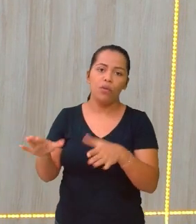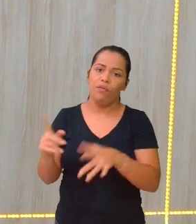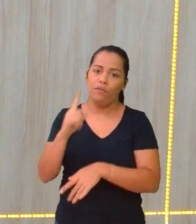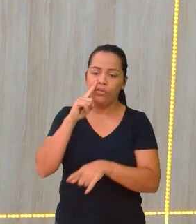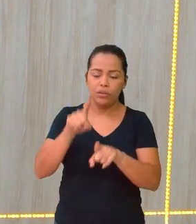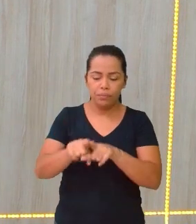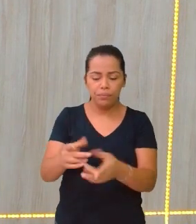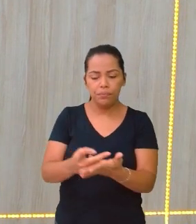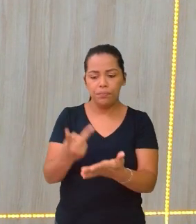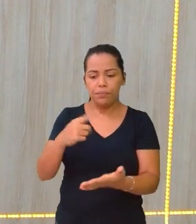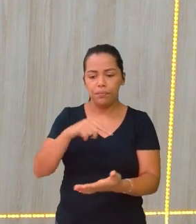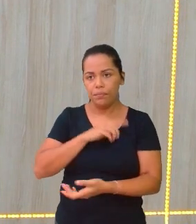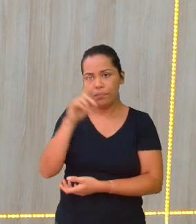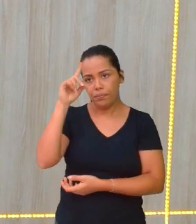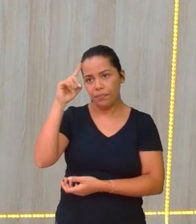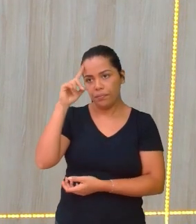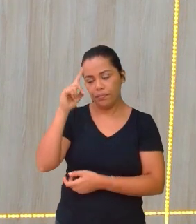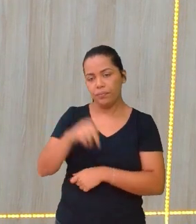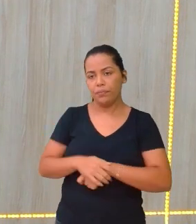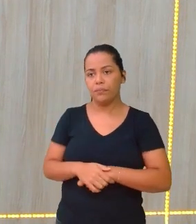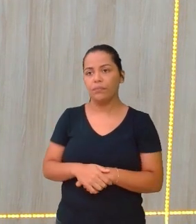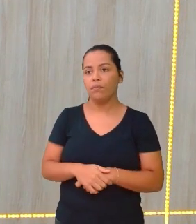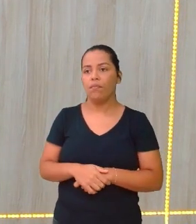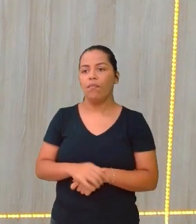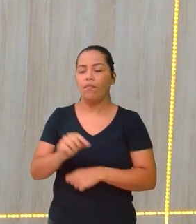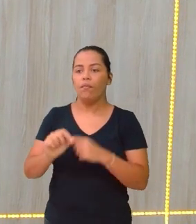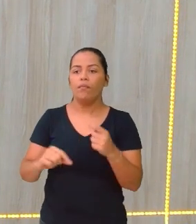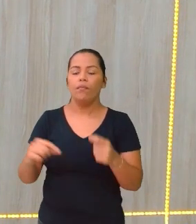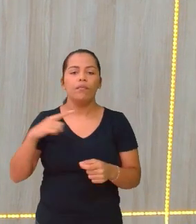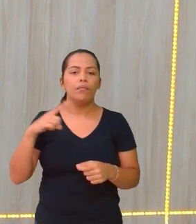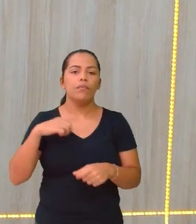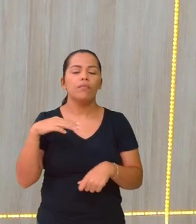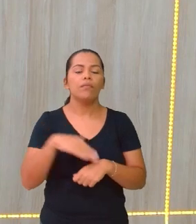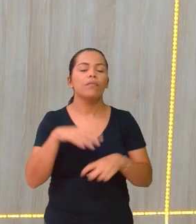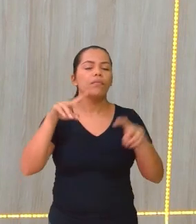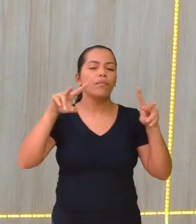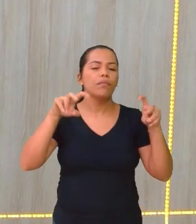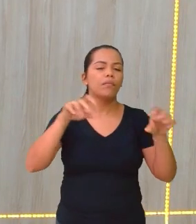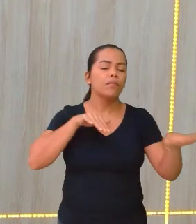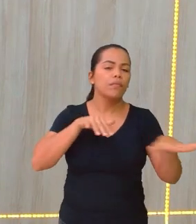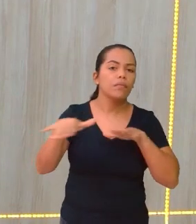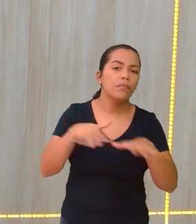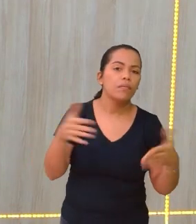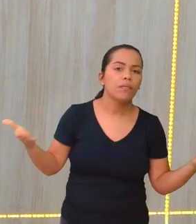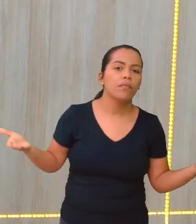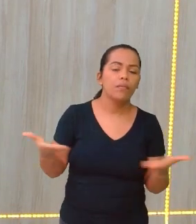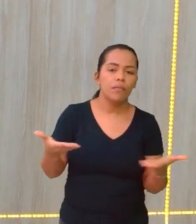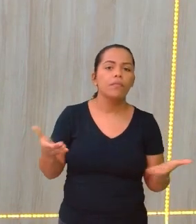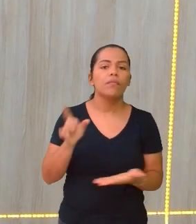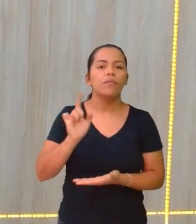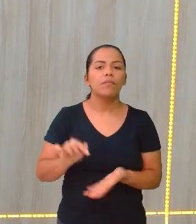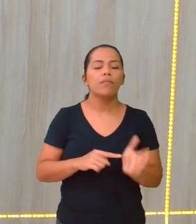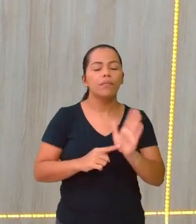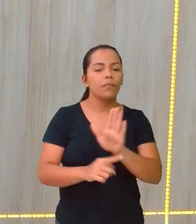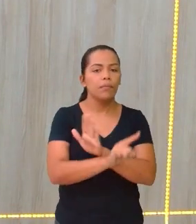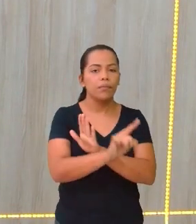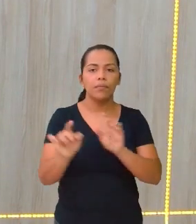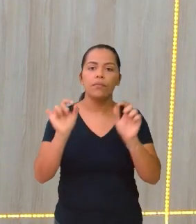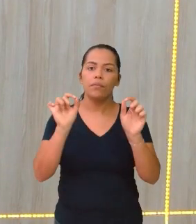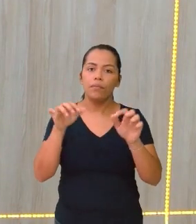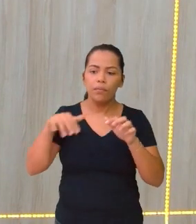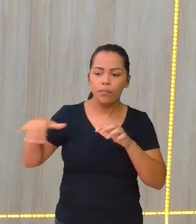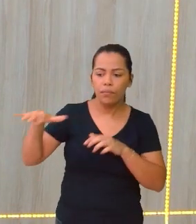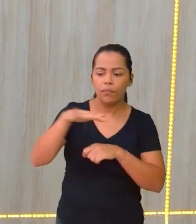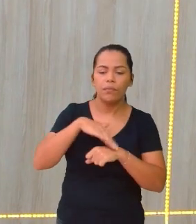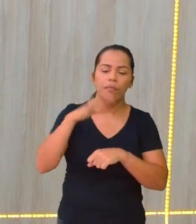nosso dia a dia. O é que eu tenho mais em relação? Vejam aqui. Aqui eu já trago com um cenário bem